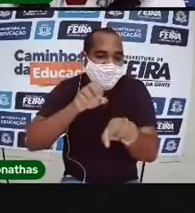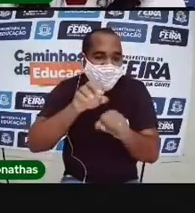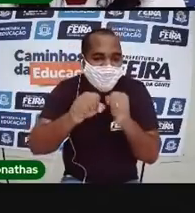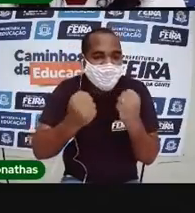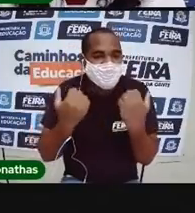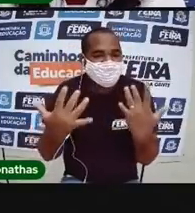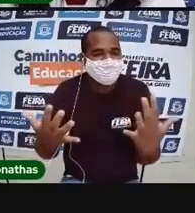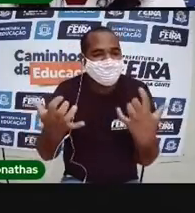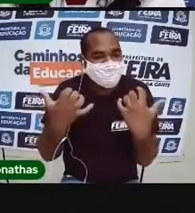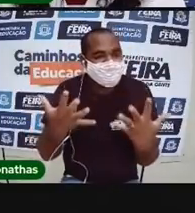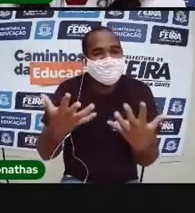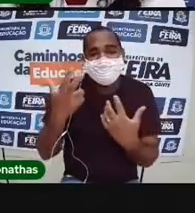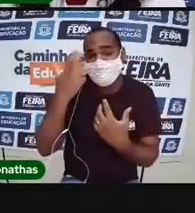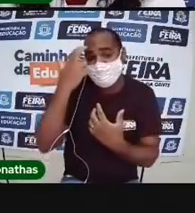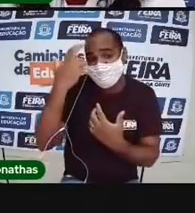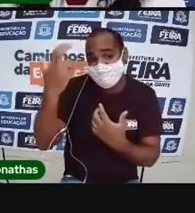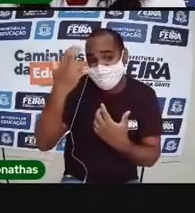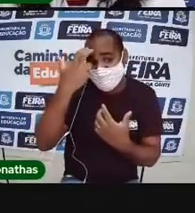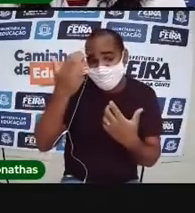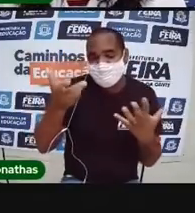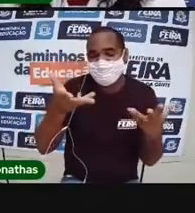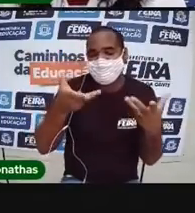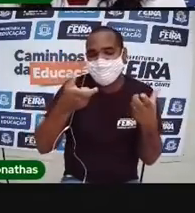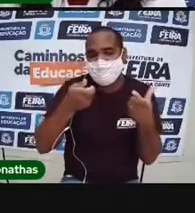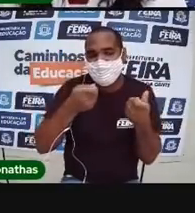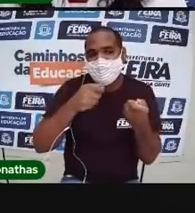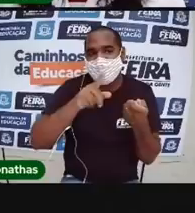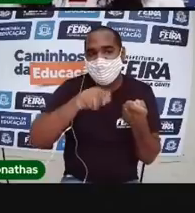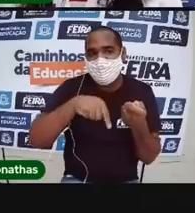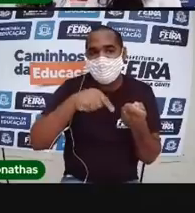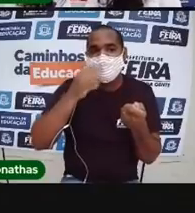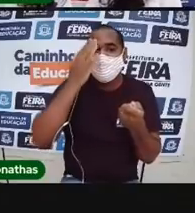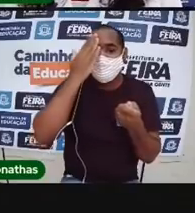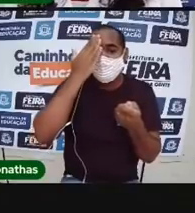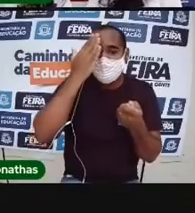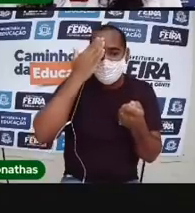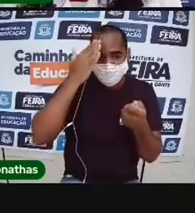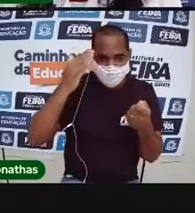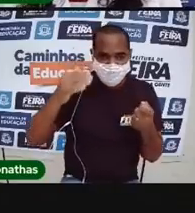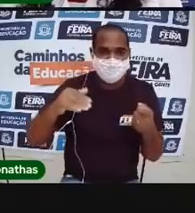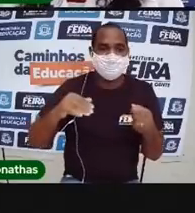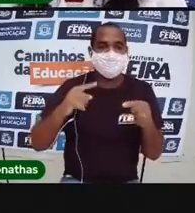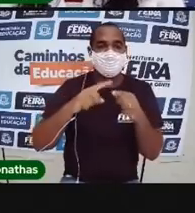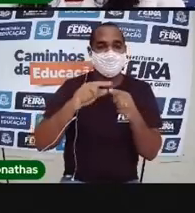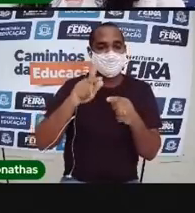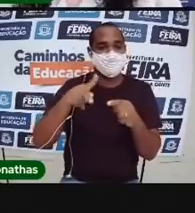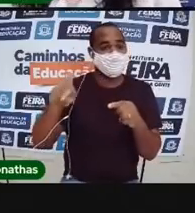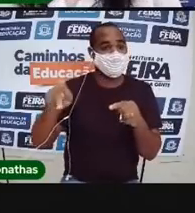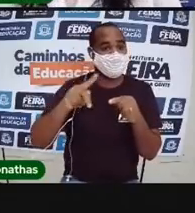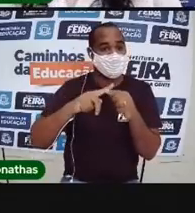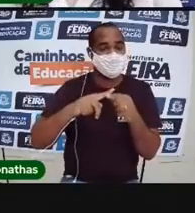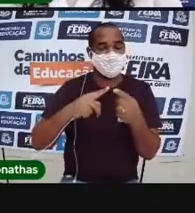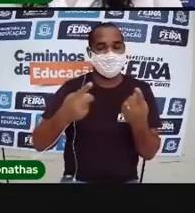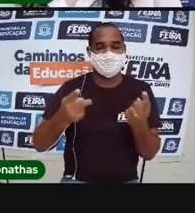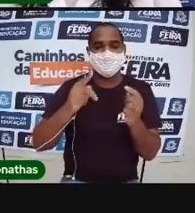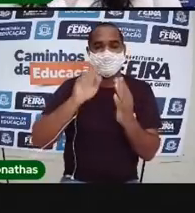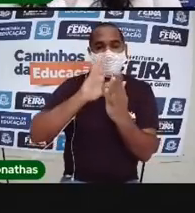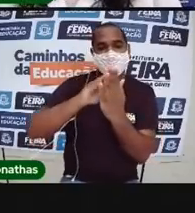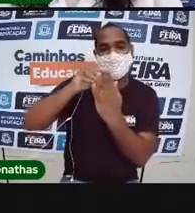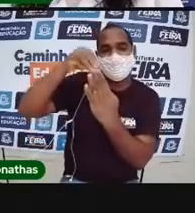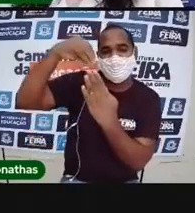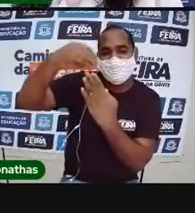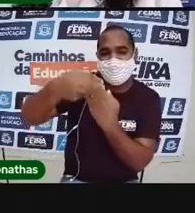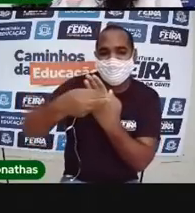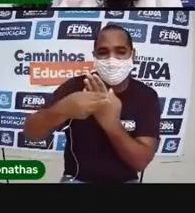Muito inteligente esse homem das cavernas, né gente? Esse aqui que a Pro trouxe é o calendário chinês.